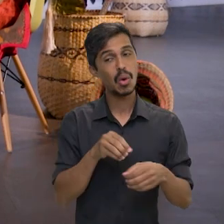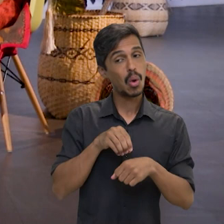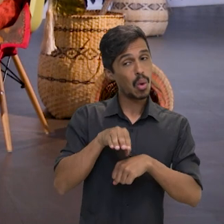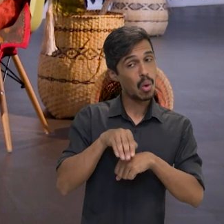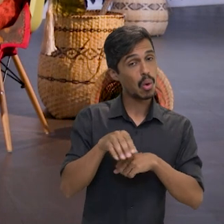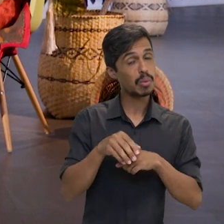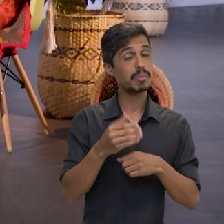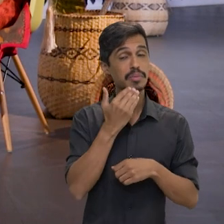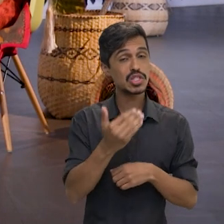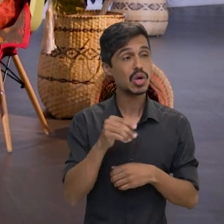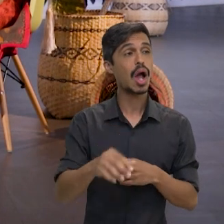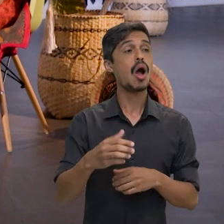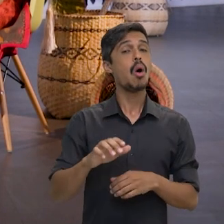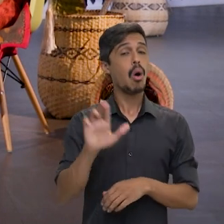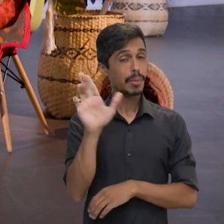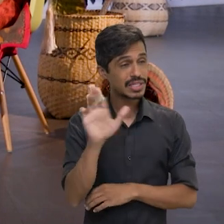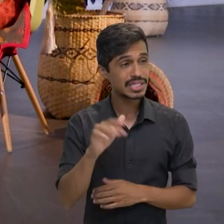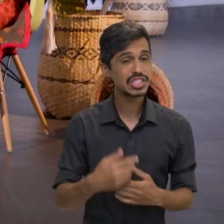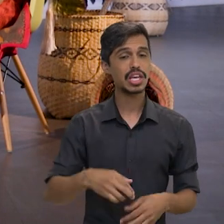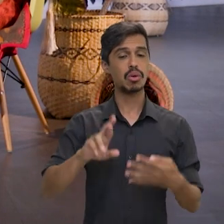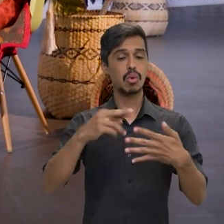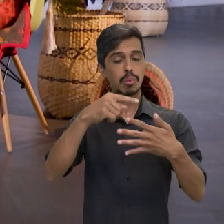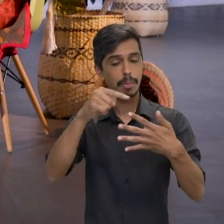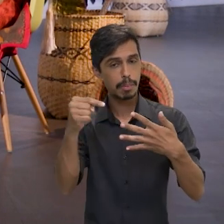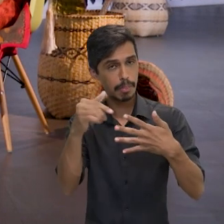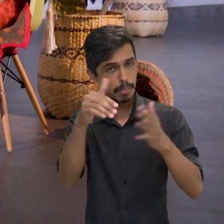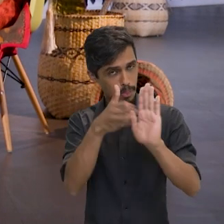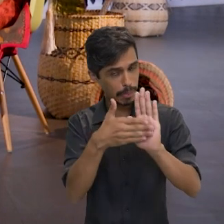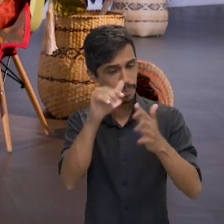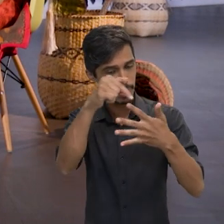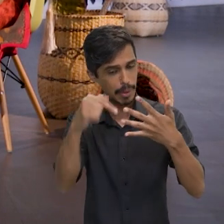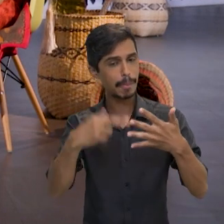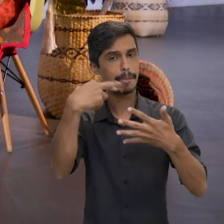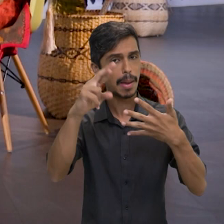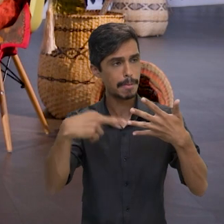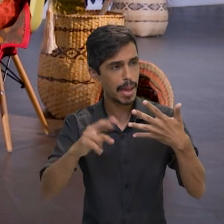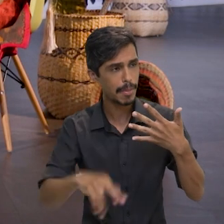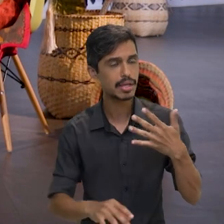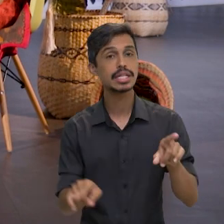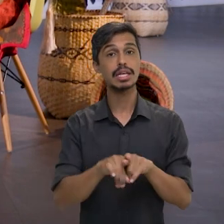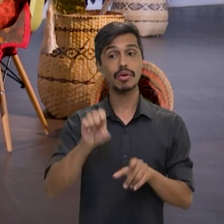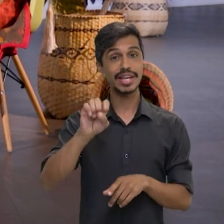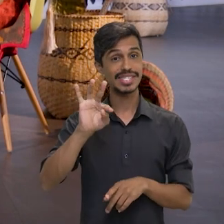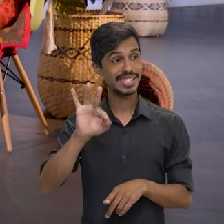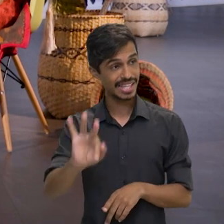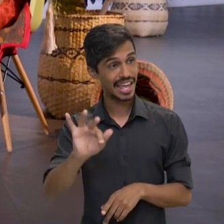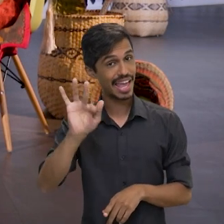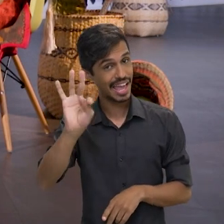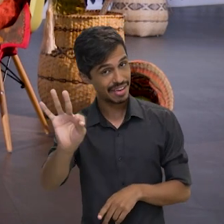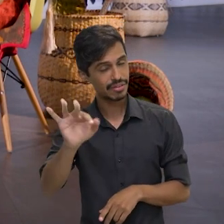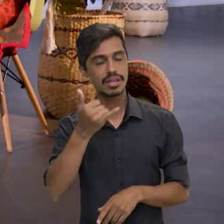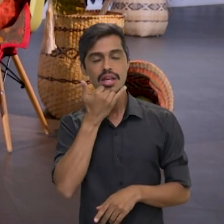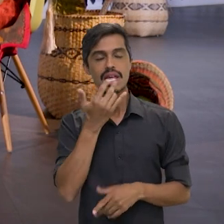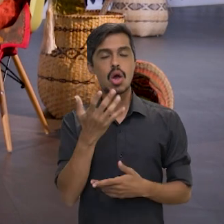Recomenda, recomendou ao presidente o veto total. E a tese, inclusive, já foi também rejeitada pelo STF. A senhora